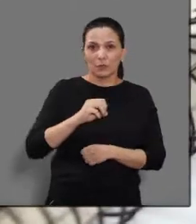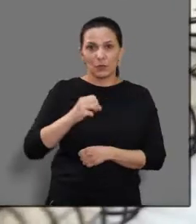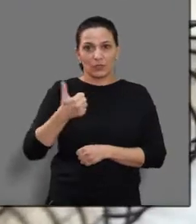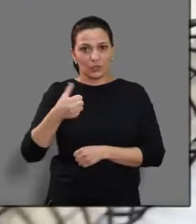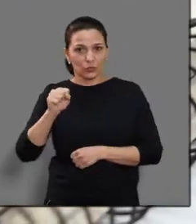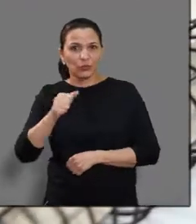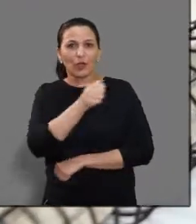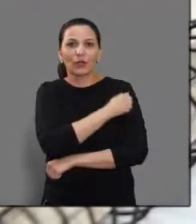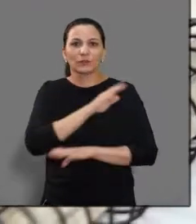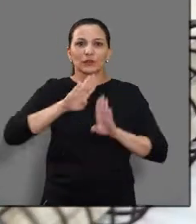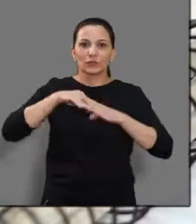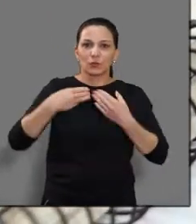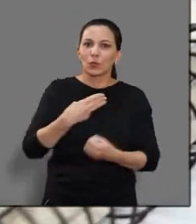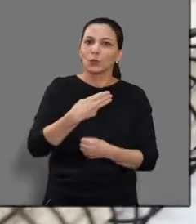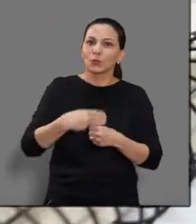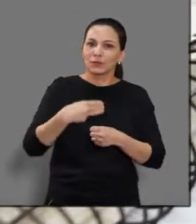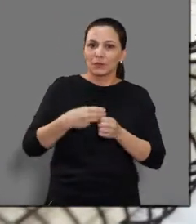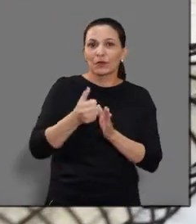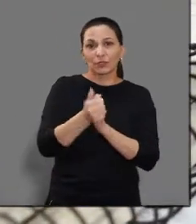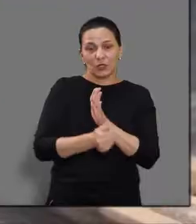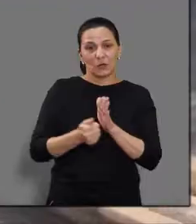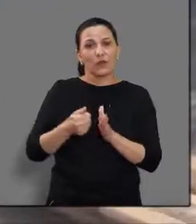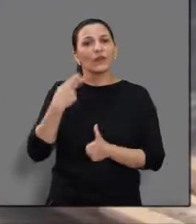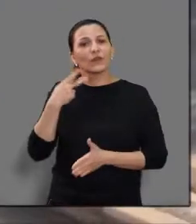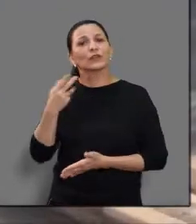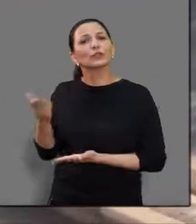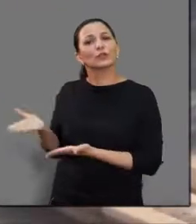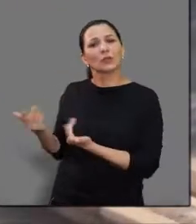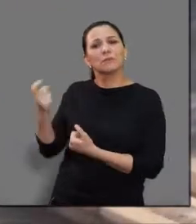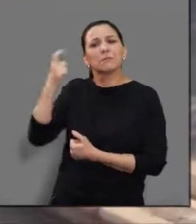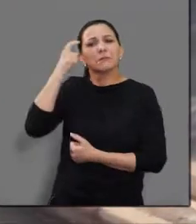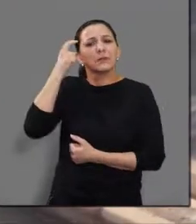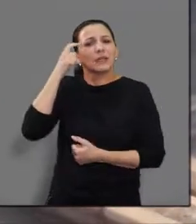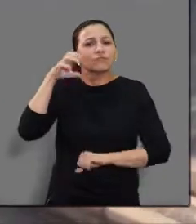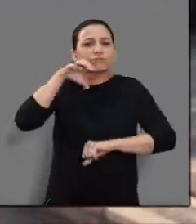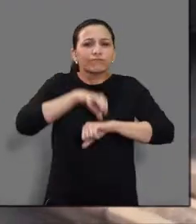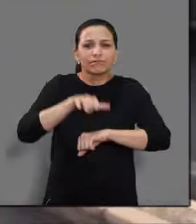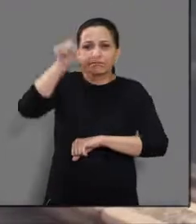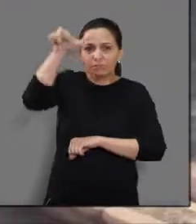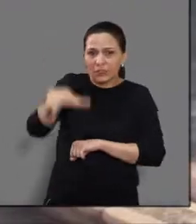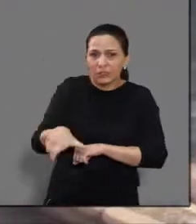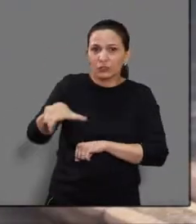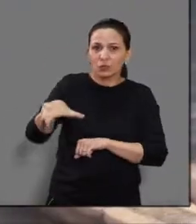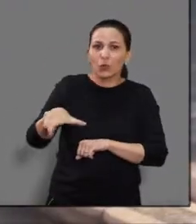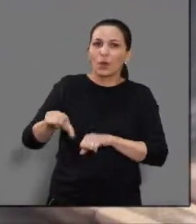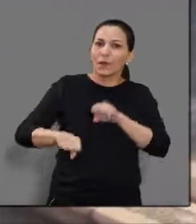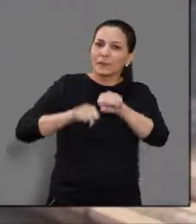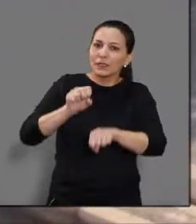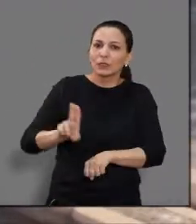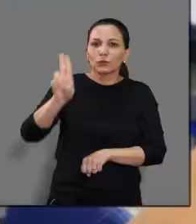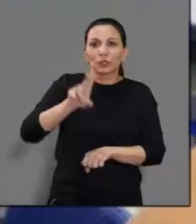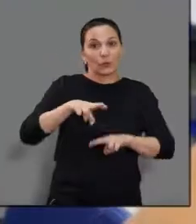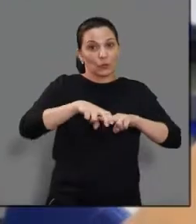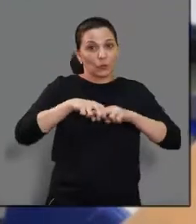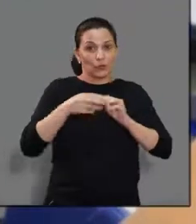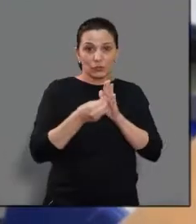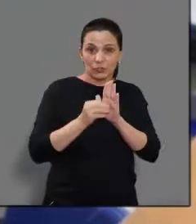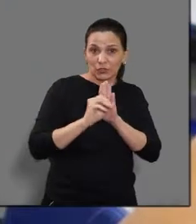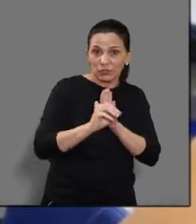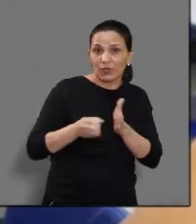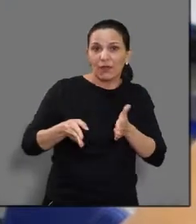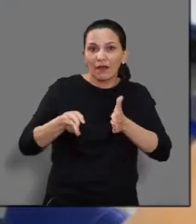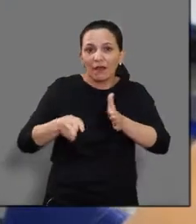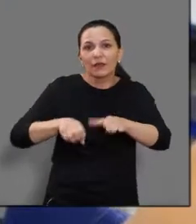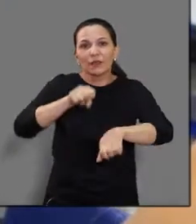fizeram uma indicação da construção de ciclovias, ligando as regiões periféricas ao centro da cidade. E muita gente,